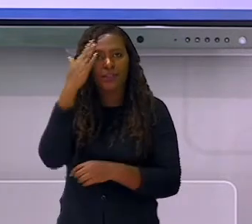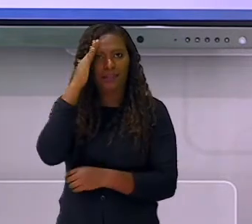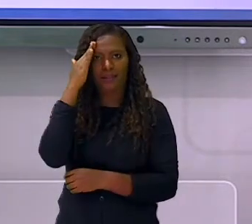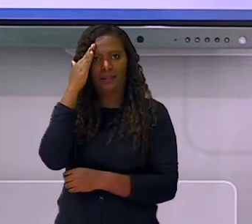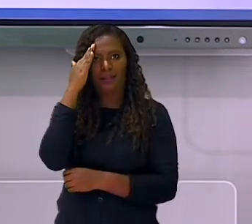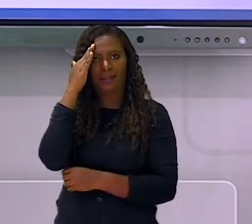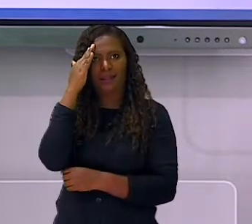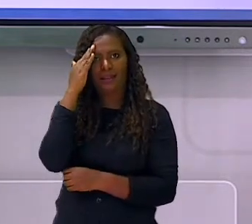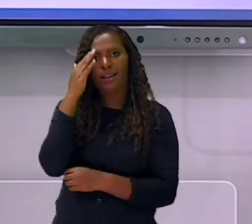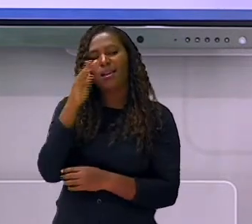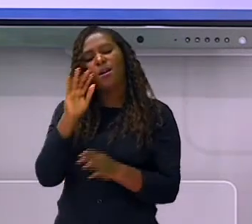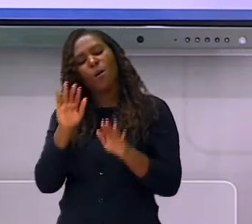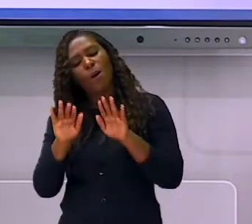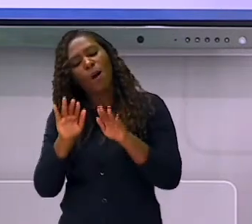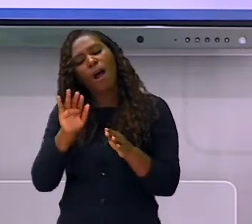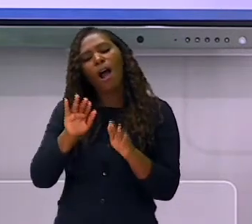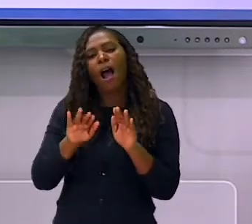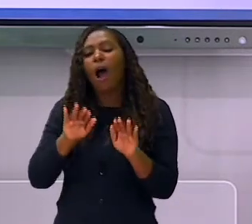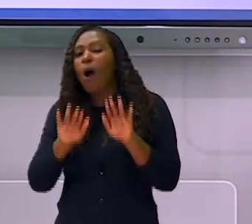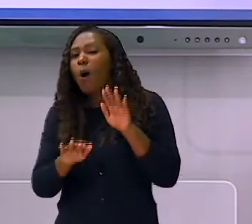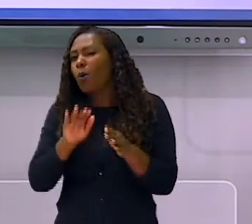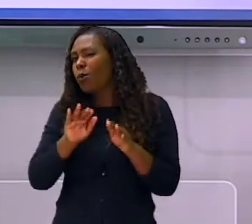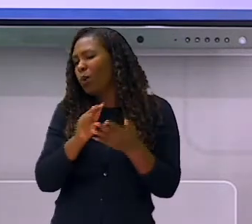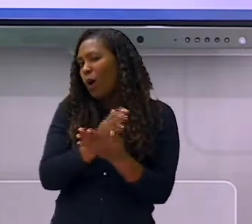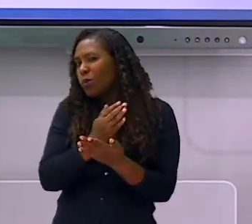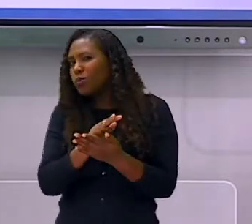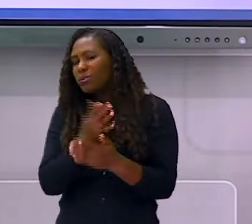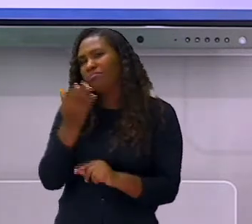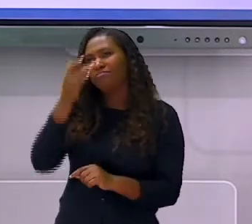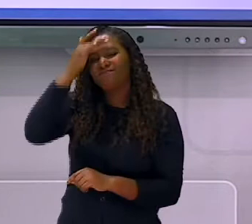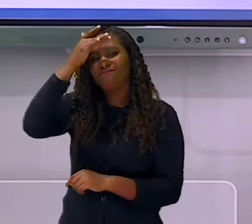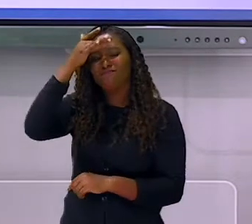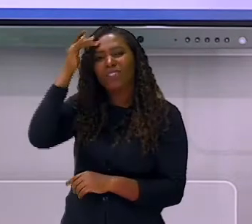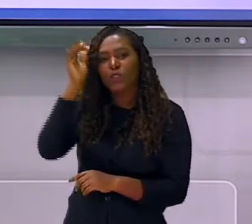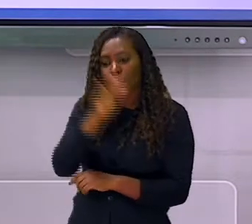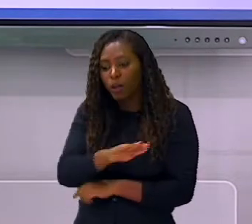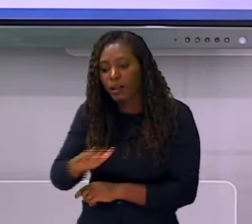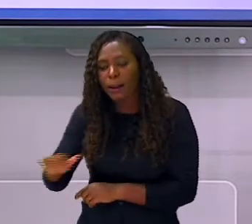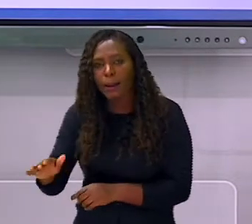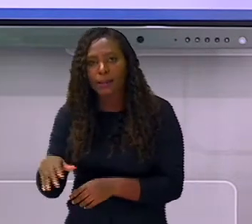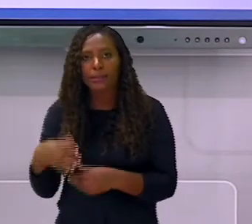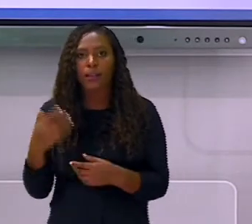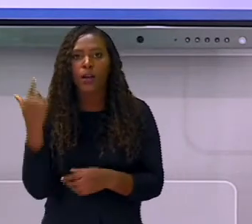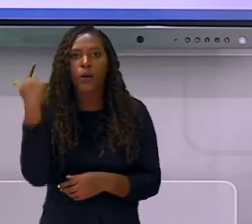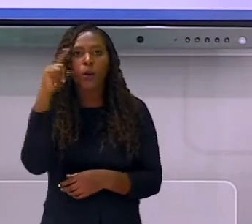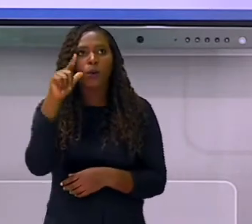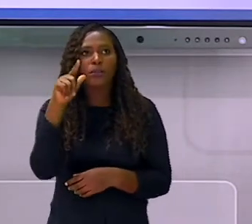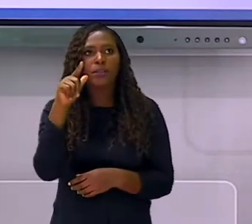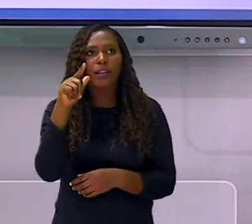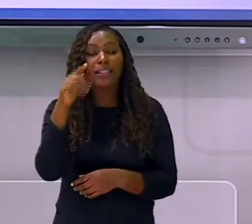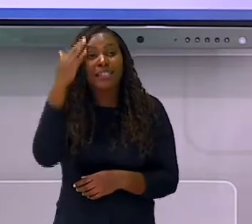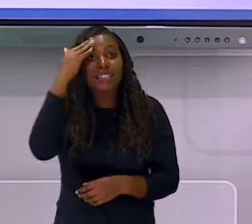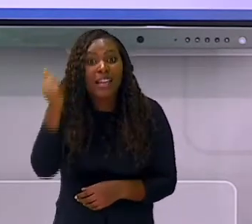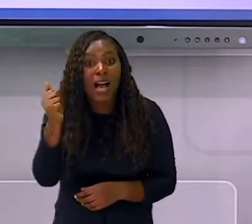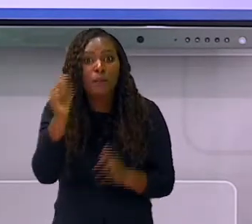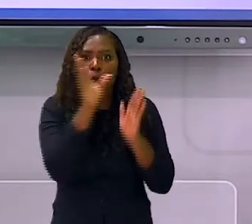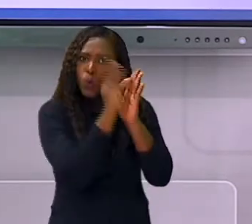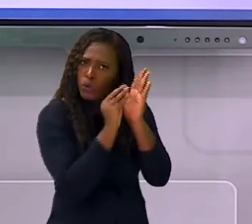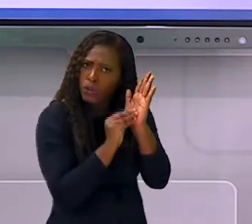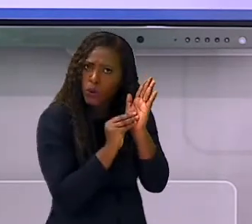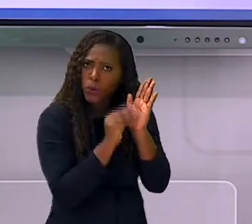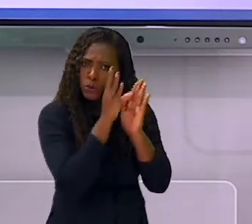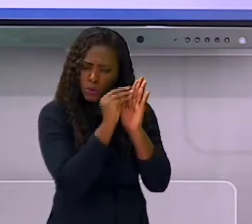dominam as informações. Ele sabe o conteúdo, mas ele não consegue escrever esse conteúdo, mas consegue